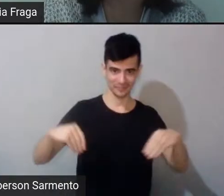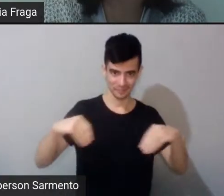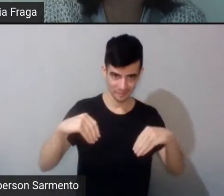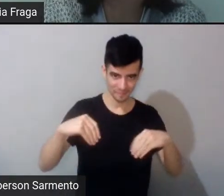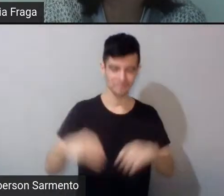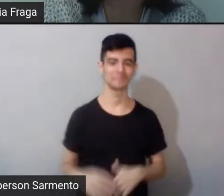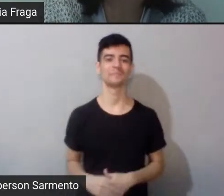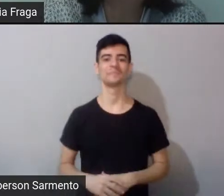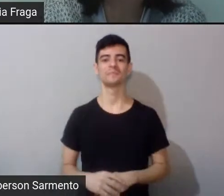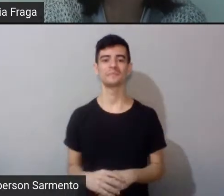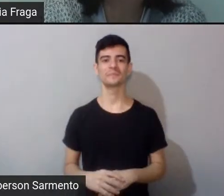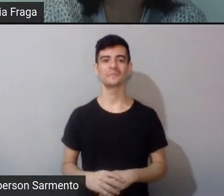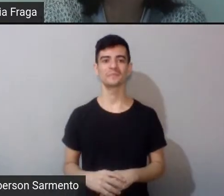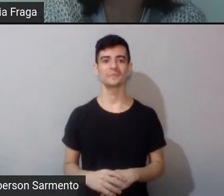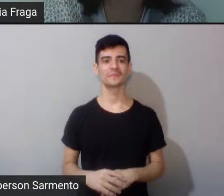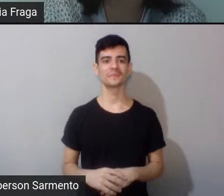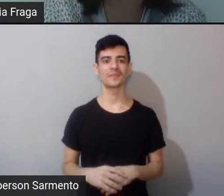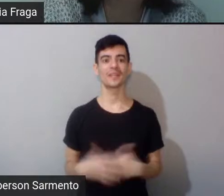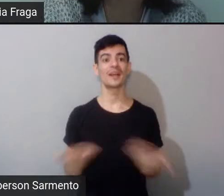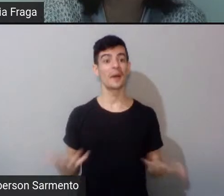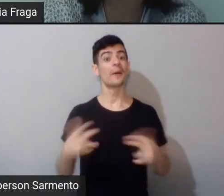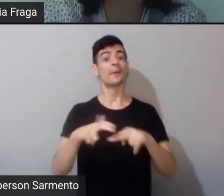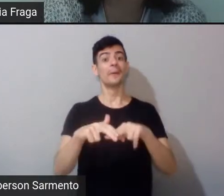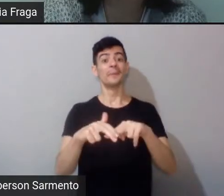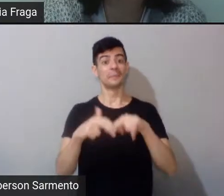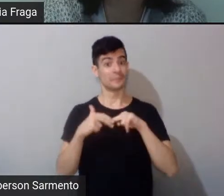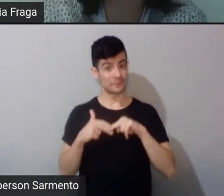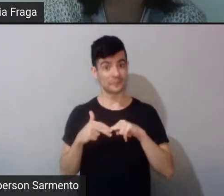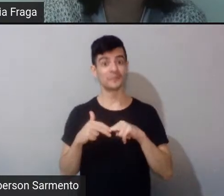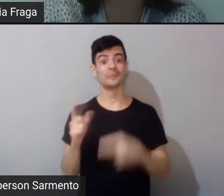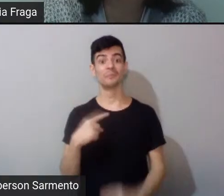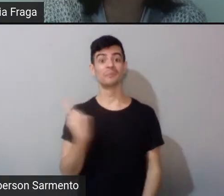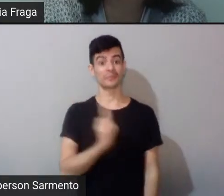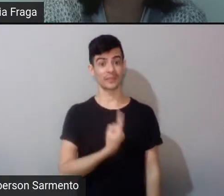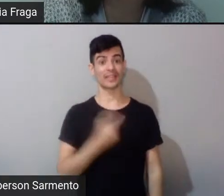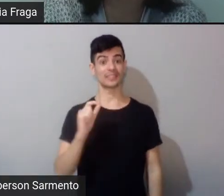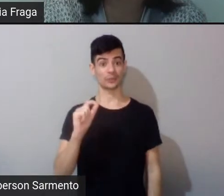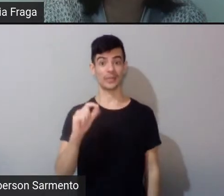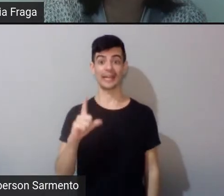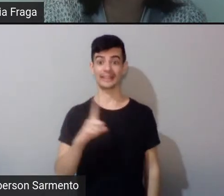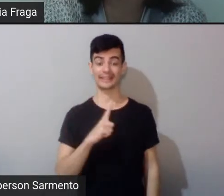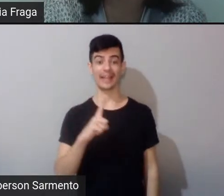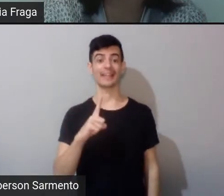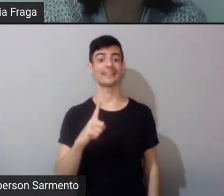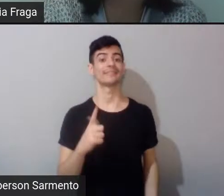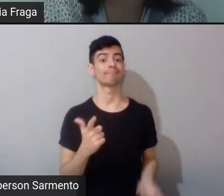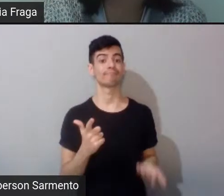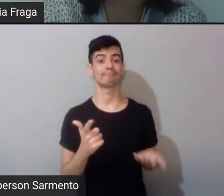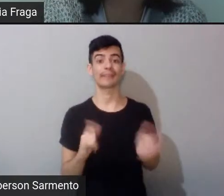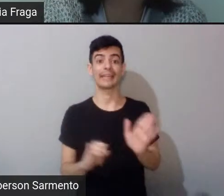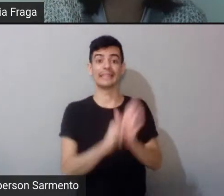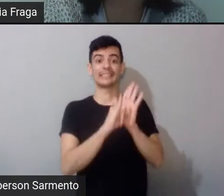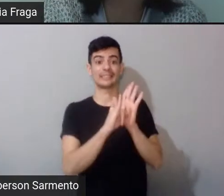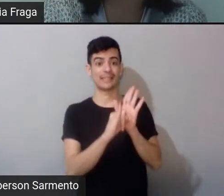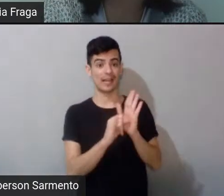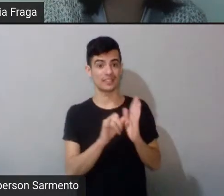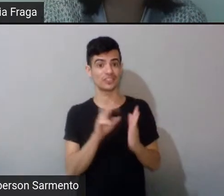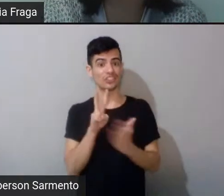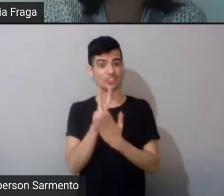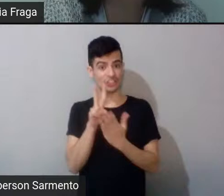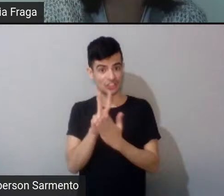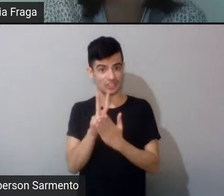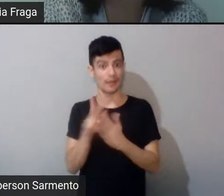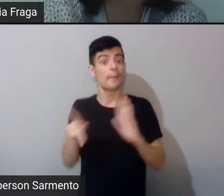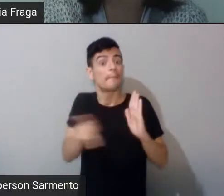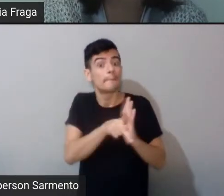E nesse ponto nós não temos essa identidade indígena, genérica, que o Estado quer impor para a gente.